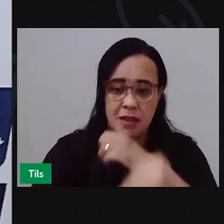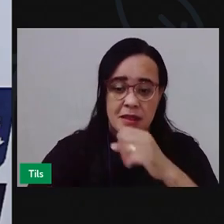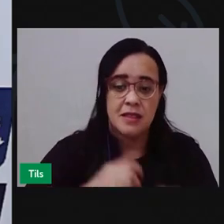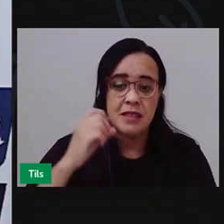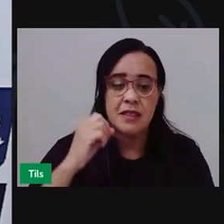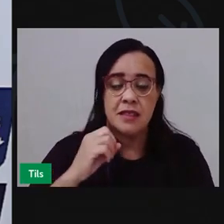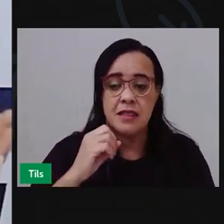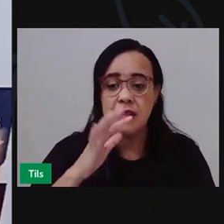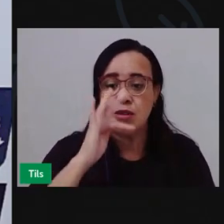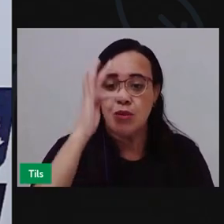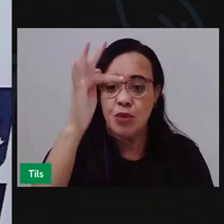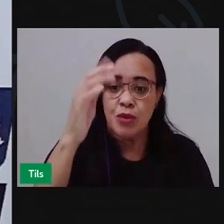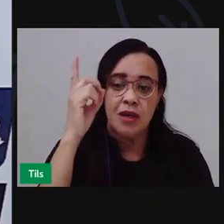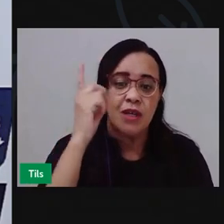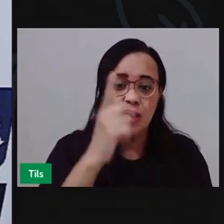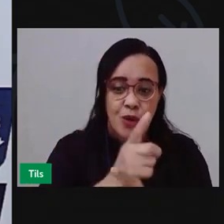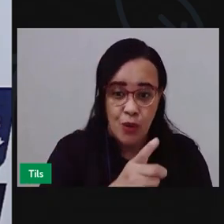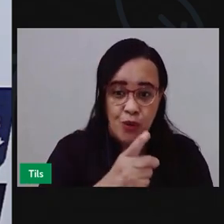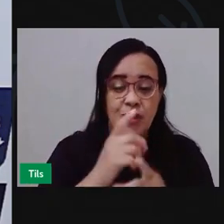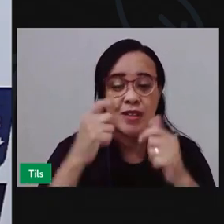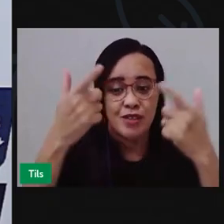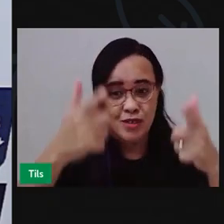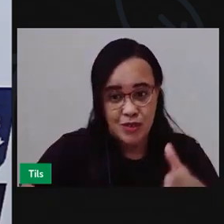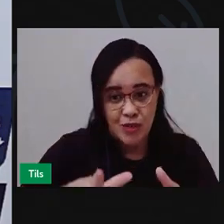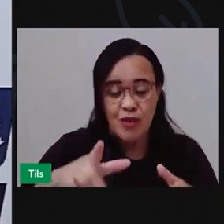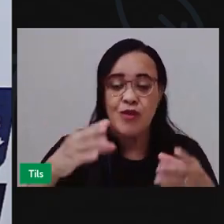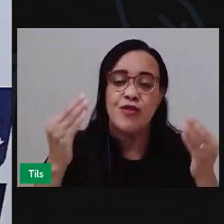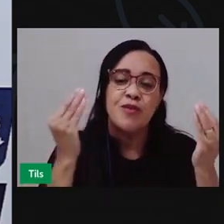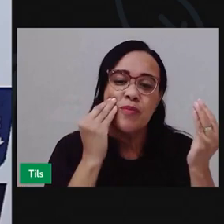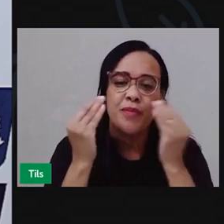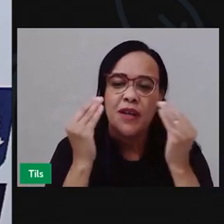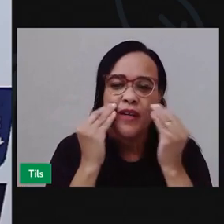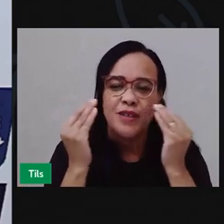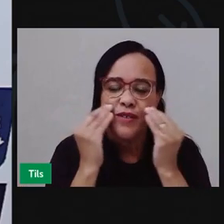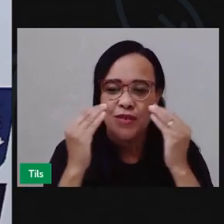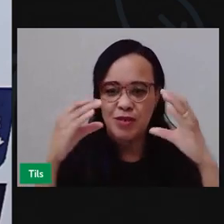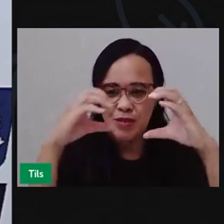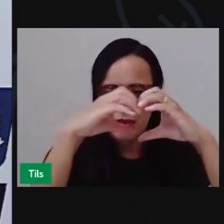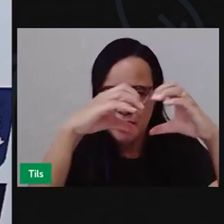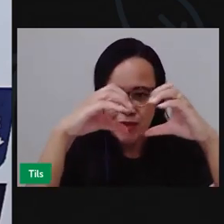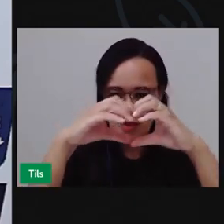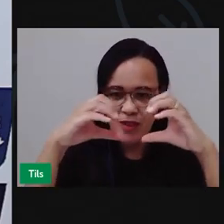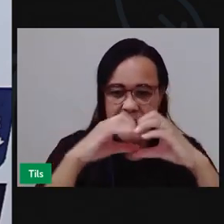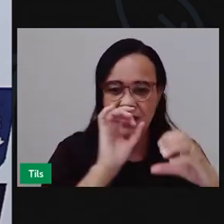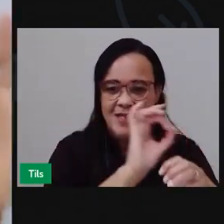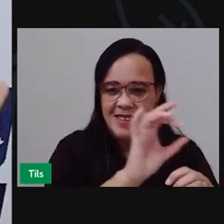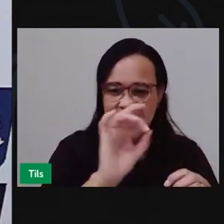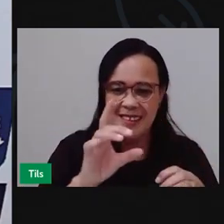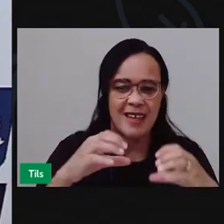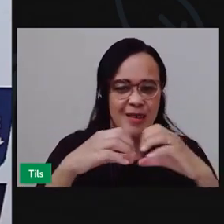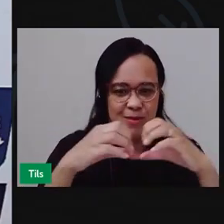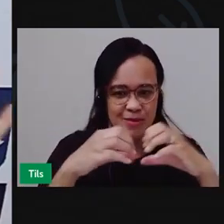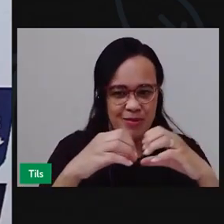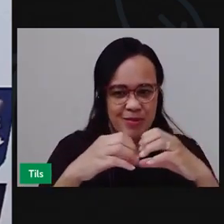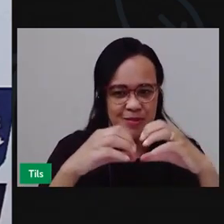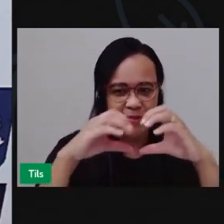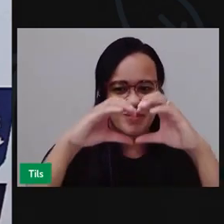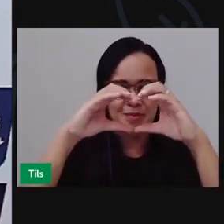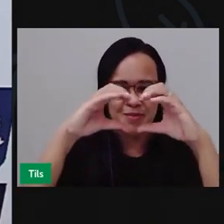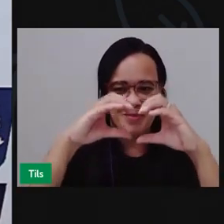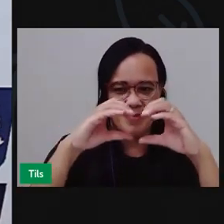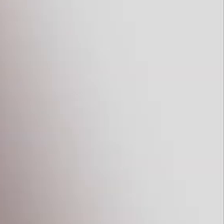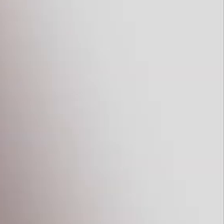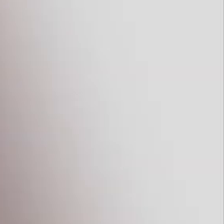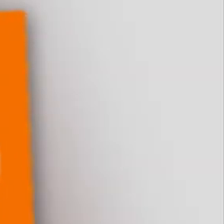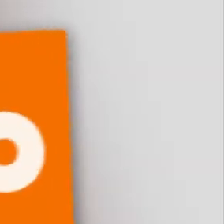ó beijo grande no coração de vocês até daqui a pouco tchau